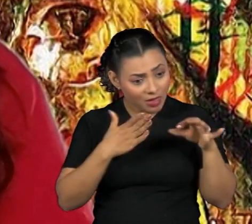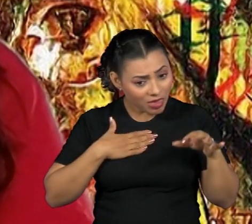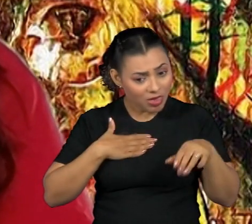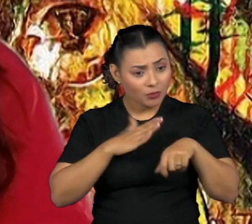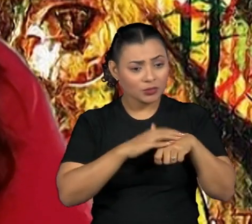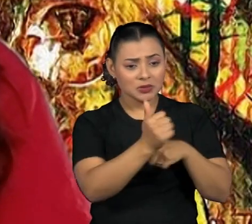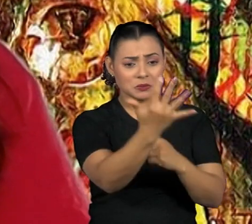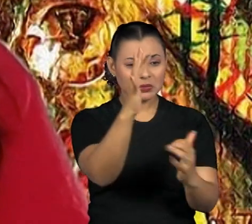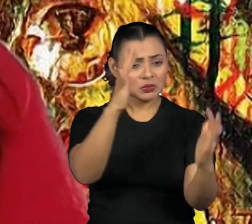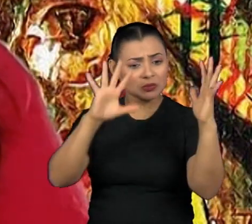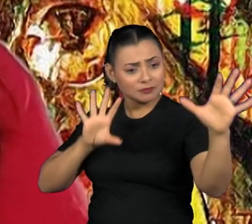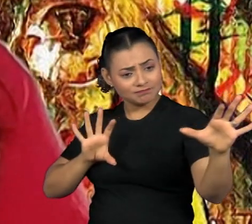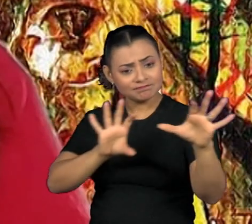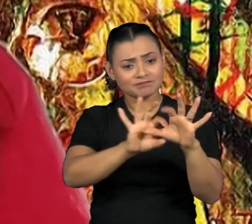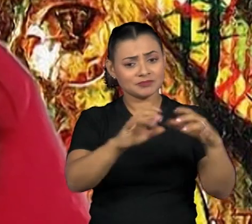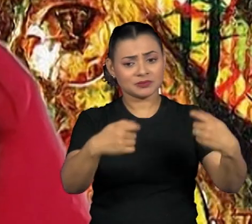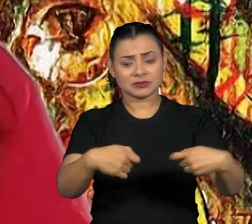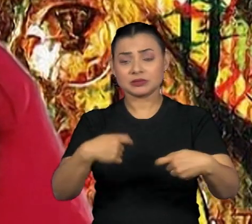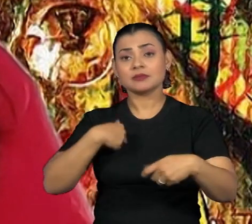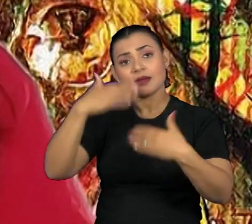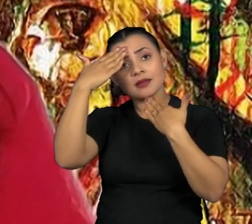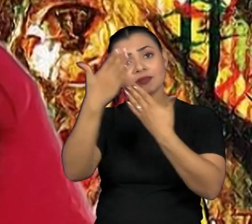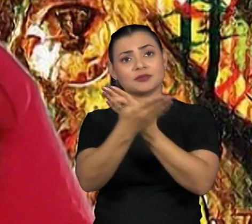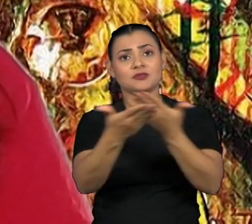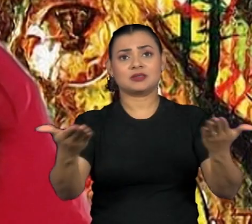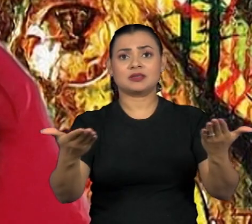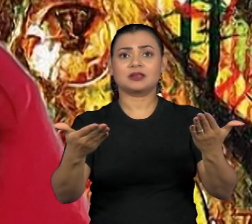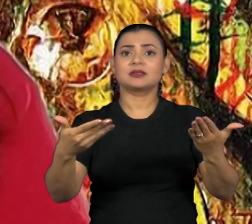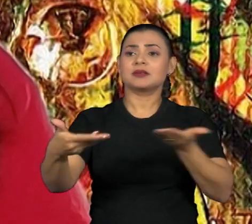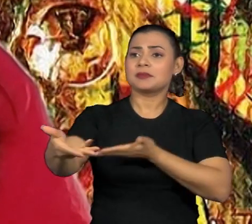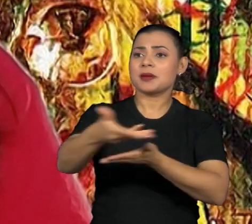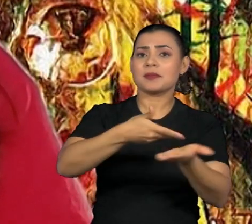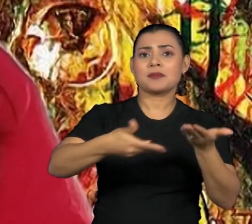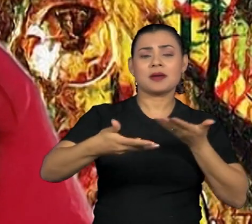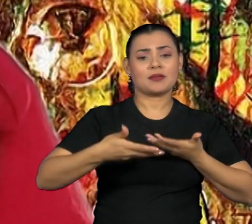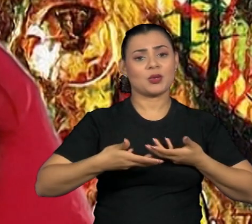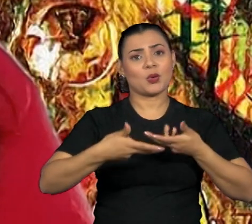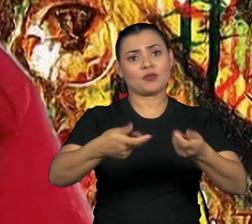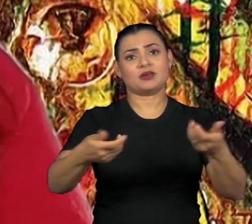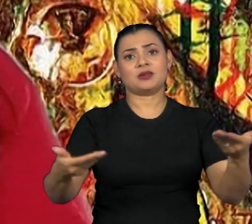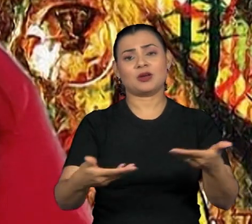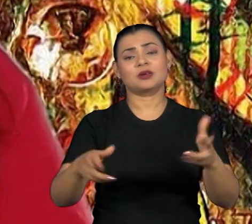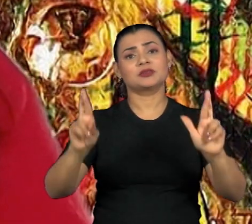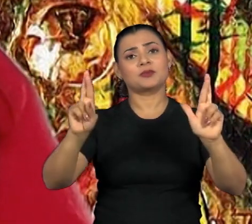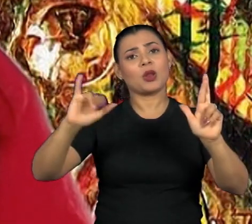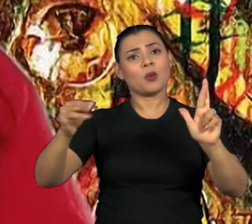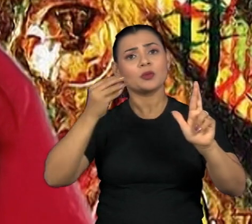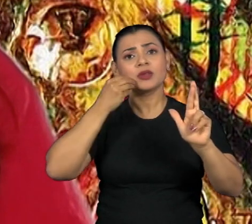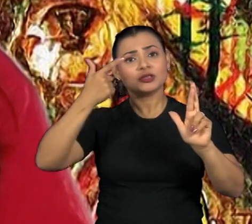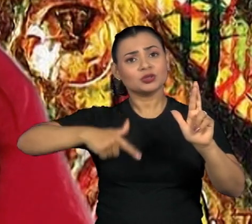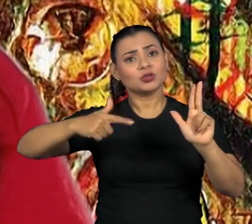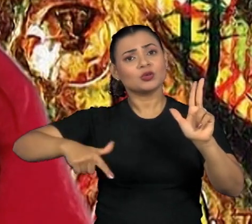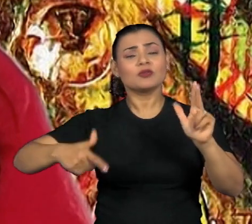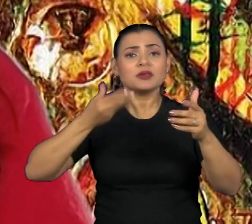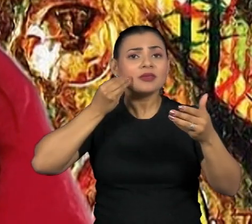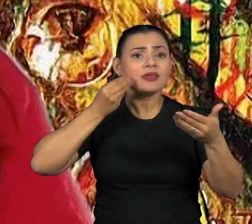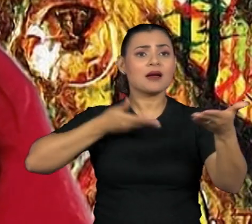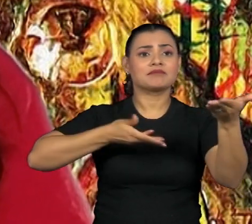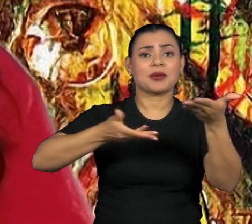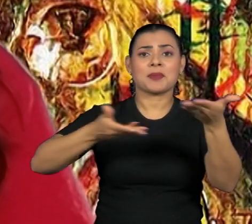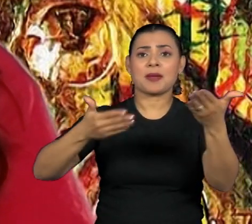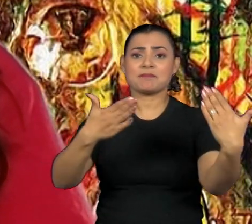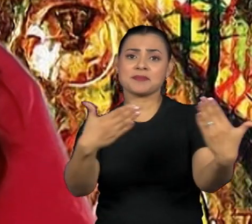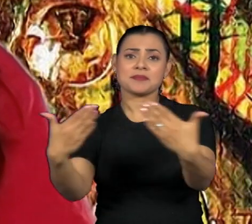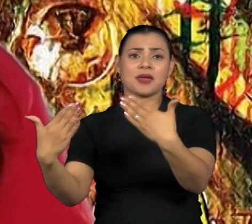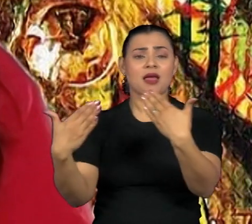e gostaria de agradecer a todos vocês que fizeram esse lindo convite e espero ter mais oportunidade para a gente tentar e conversar